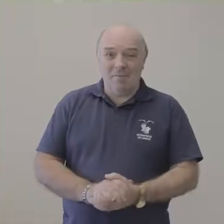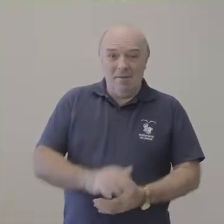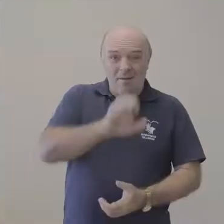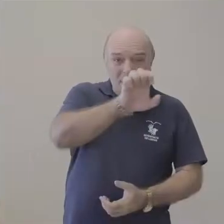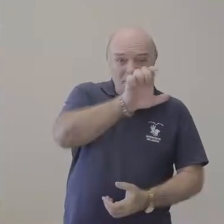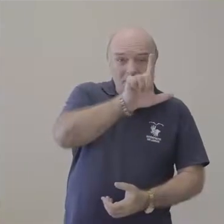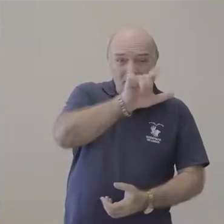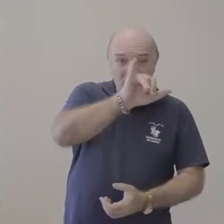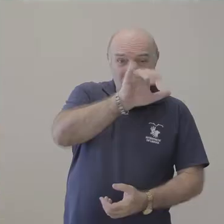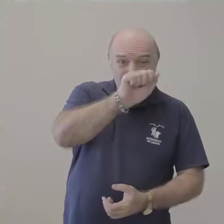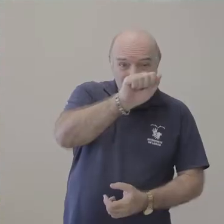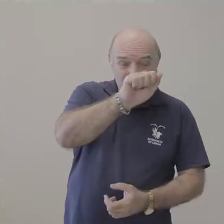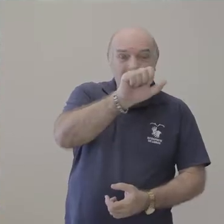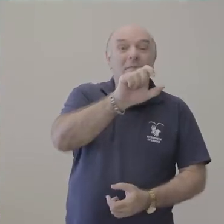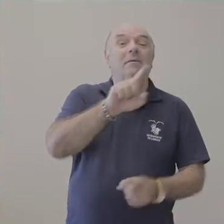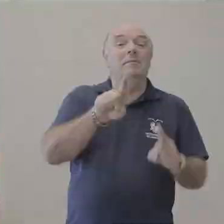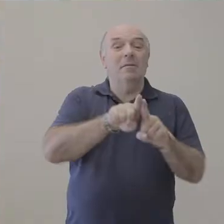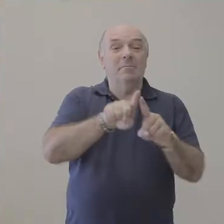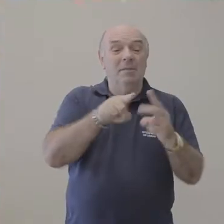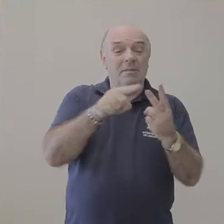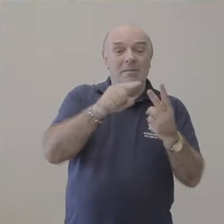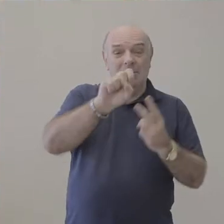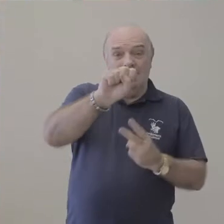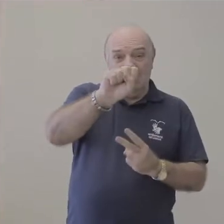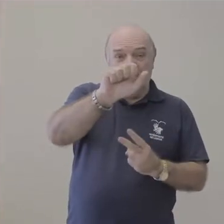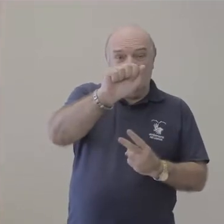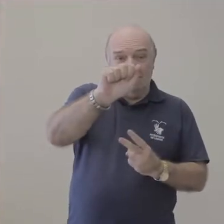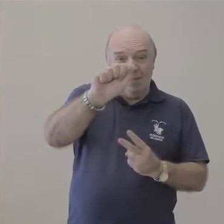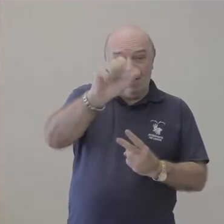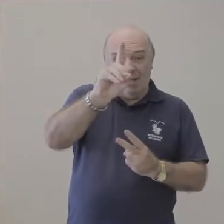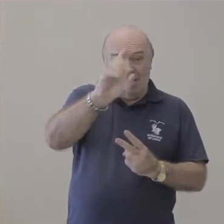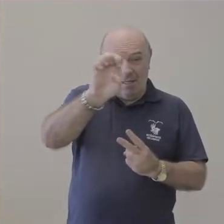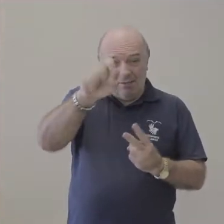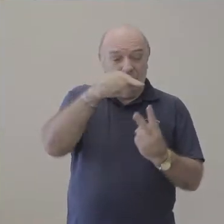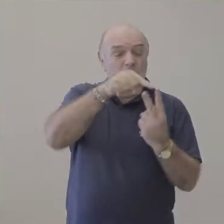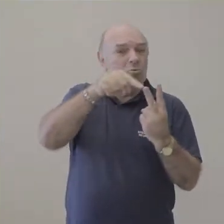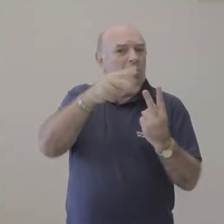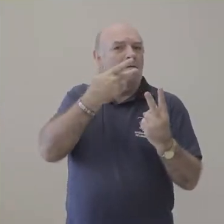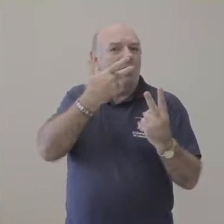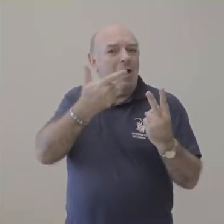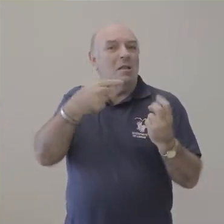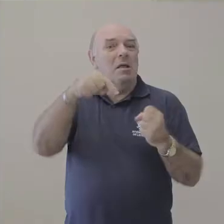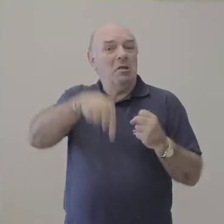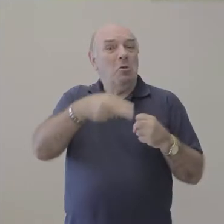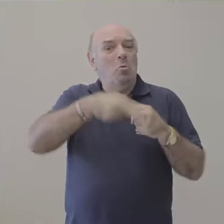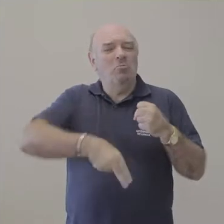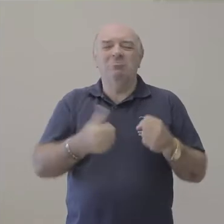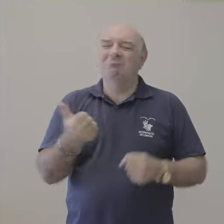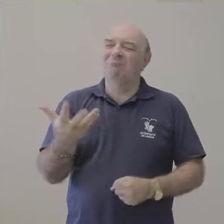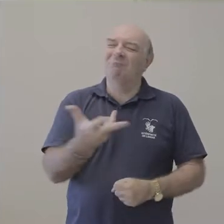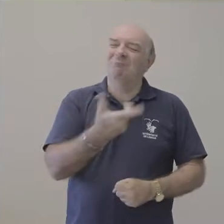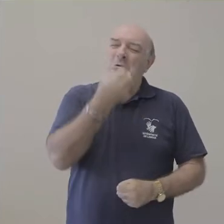Elia, Santinho e Saad, três pessoas que falam com muito carinho sobre a Universidade Federal do Espírito